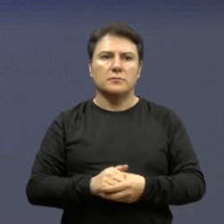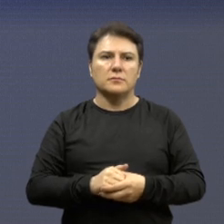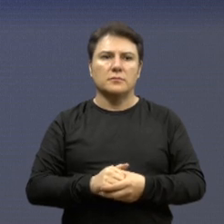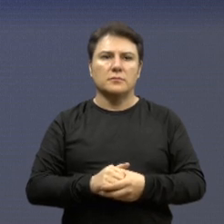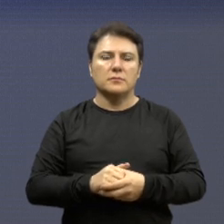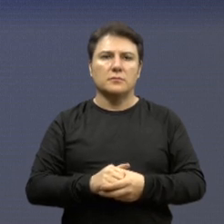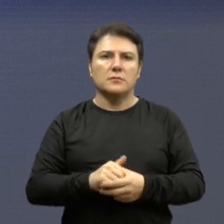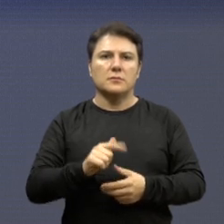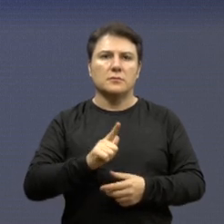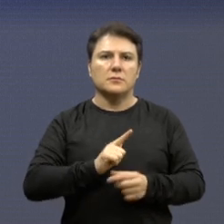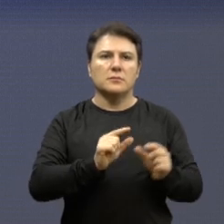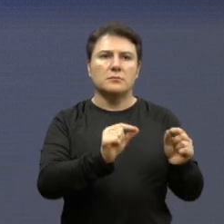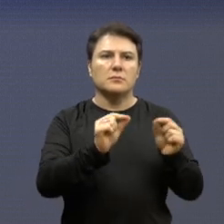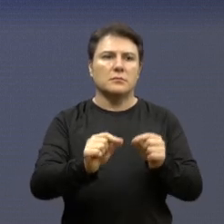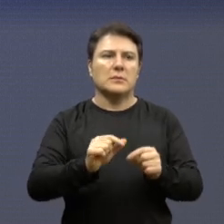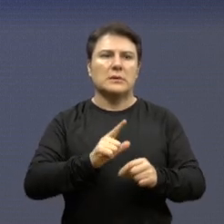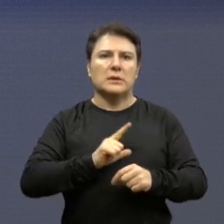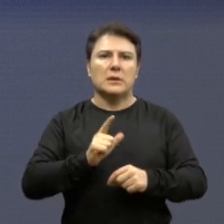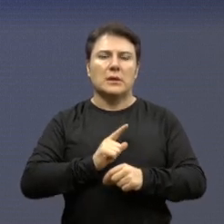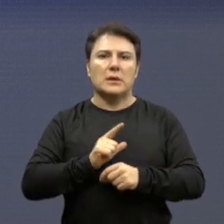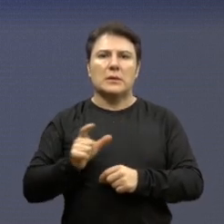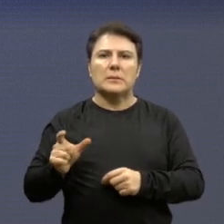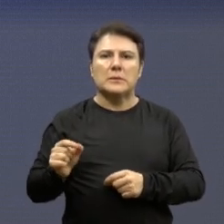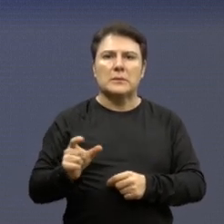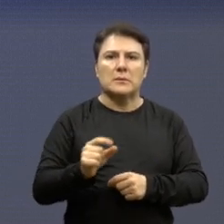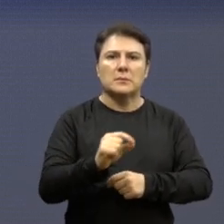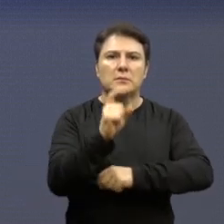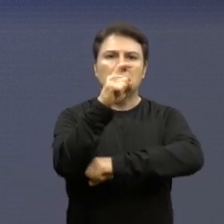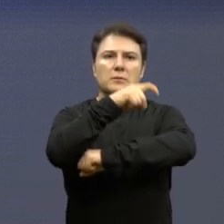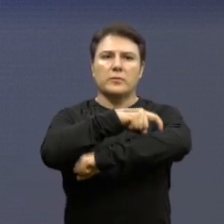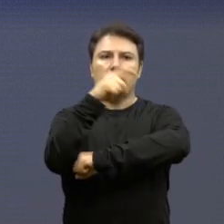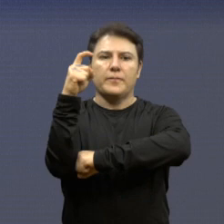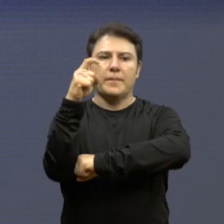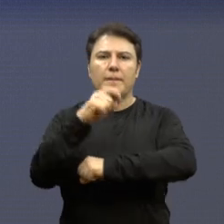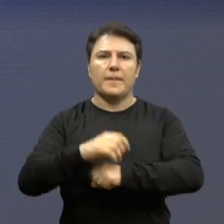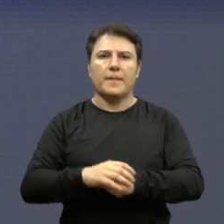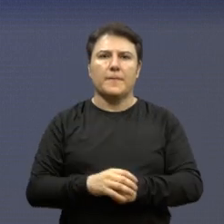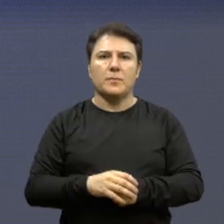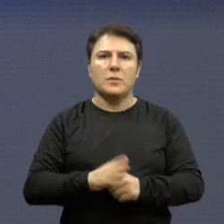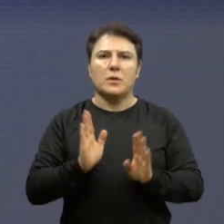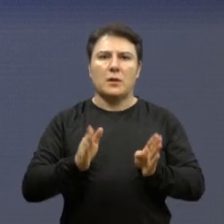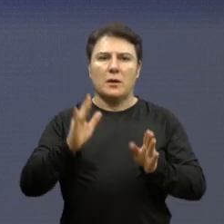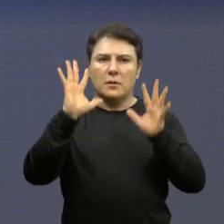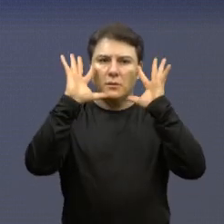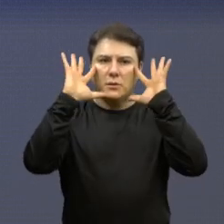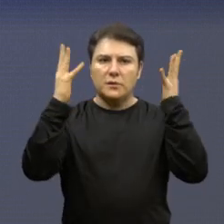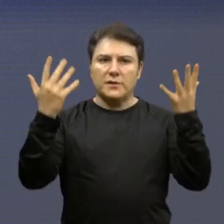situações de bichos peçonhentos, escorpiões, e a situação foi resolvida.